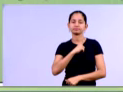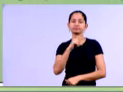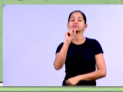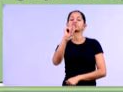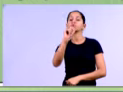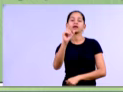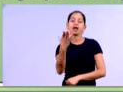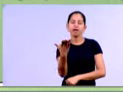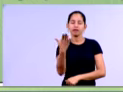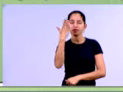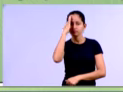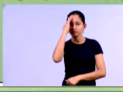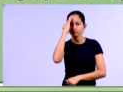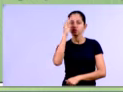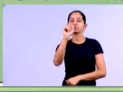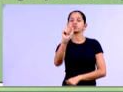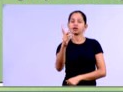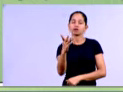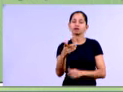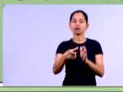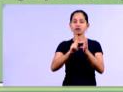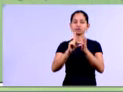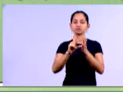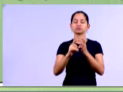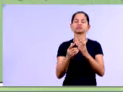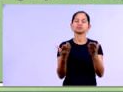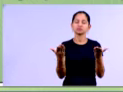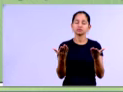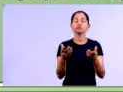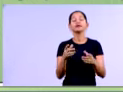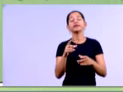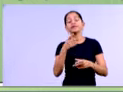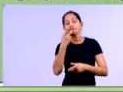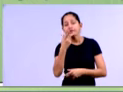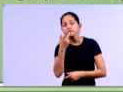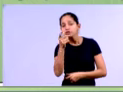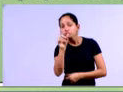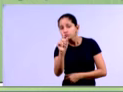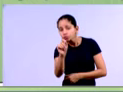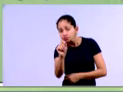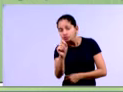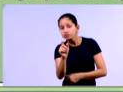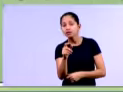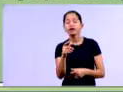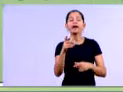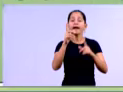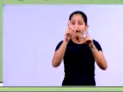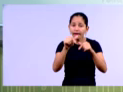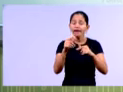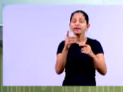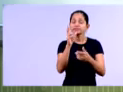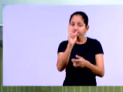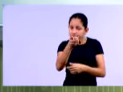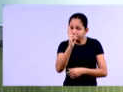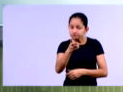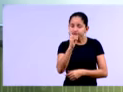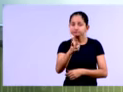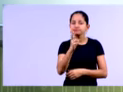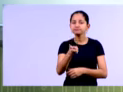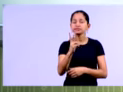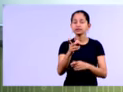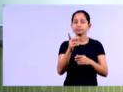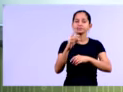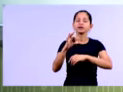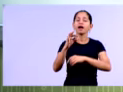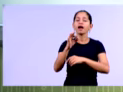vertical, né, das demonstrações contábeis, nós estamos falando aí, né, numa linha vertical, de cima para baixo, ok,